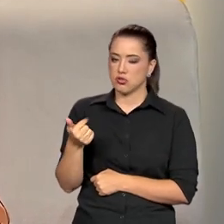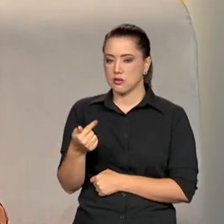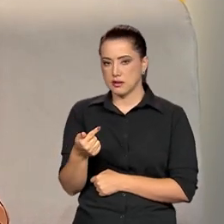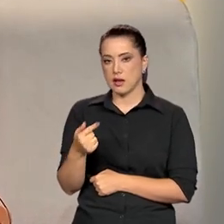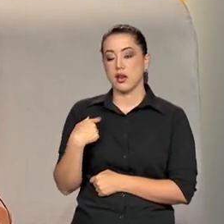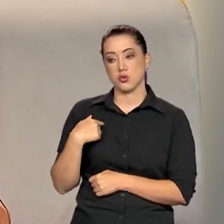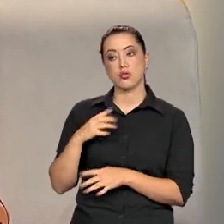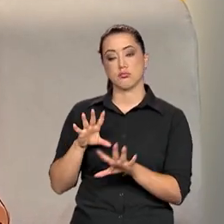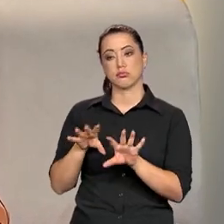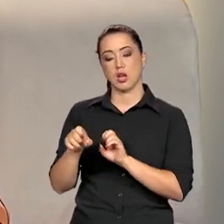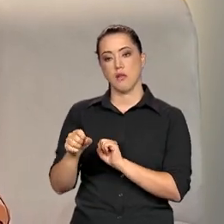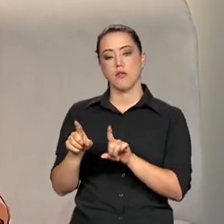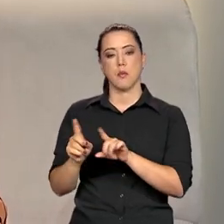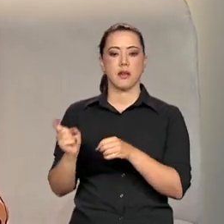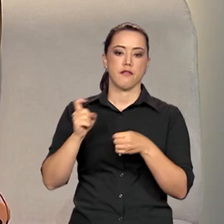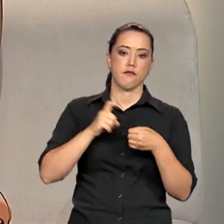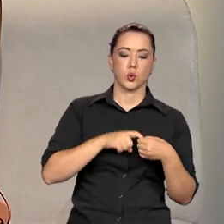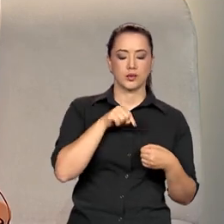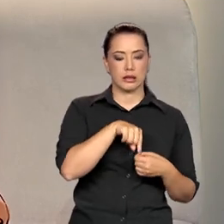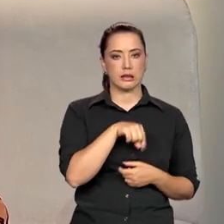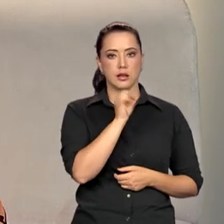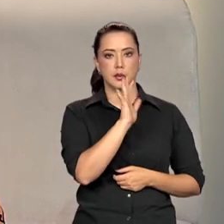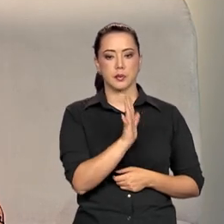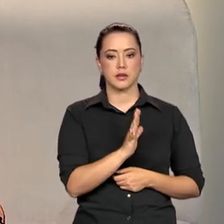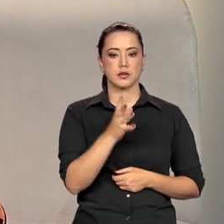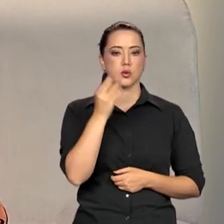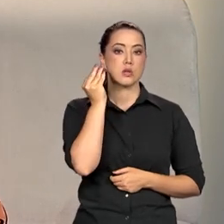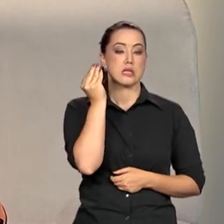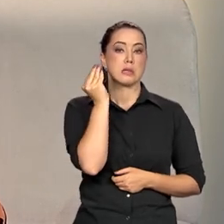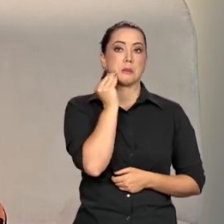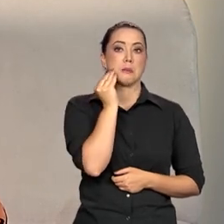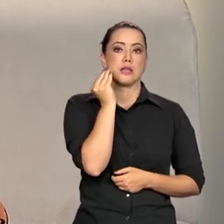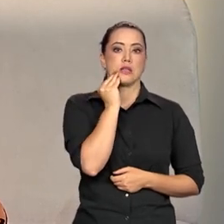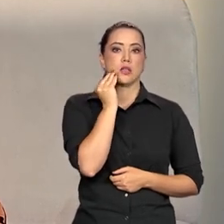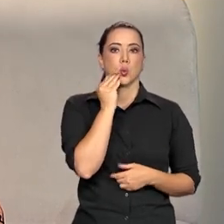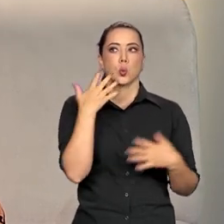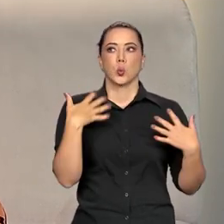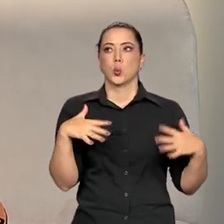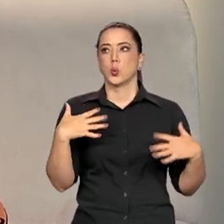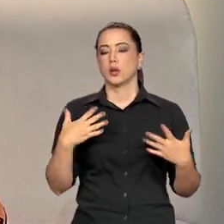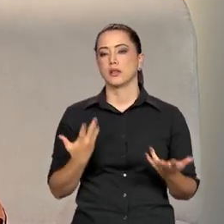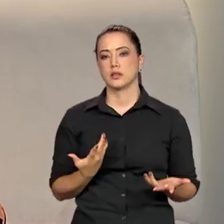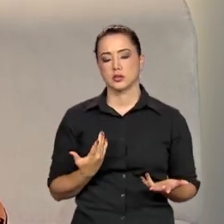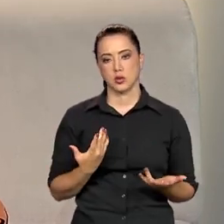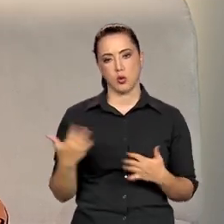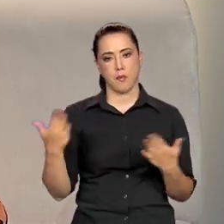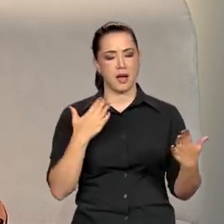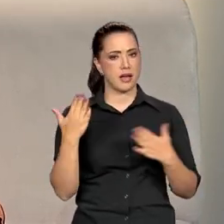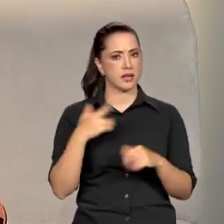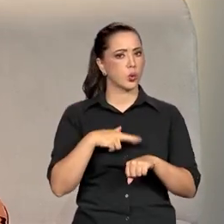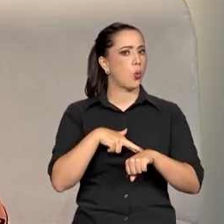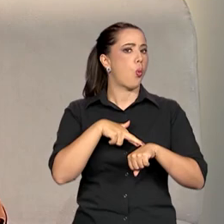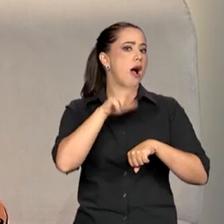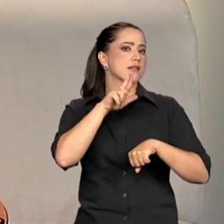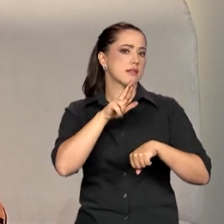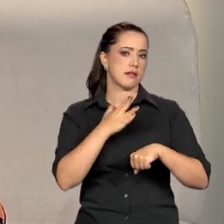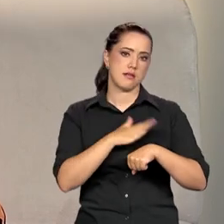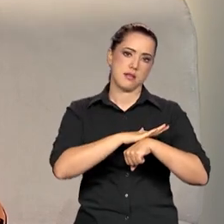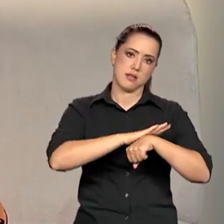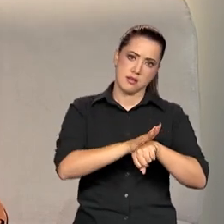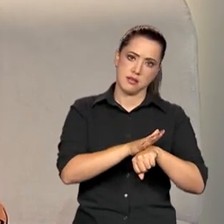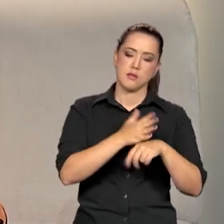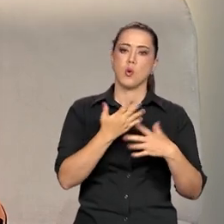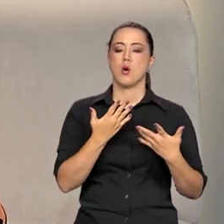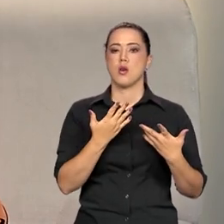retornar para cá, eu voltei com uma experiência, assim, muito enorme em relação a isso. Acho que racismo é racismo em qualquer lugar,